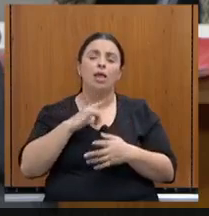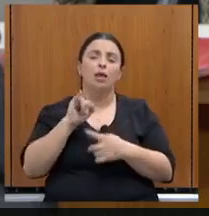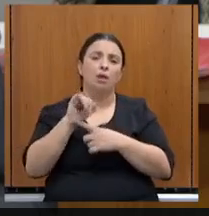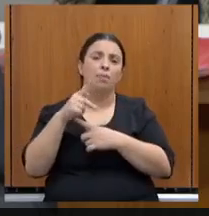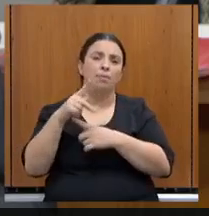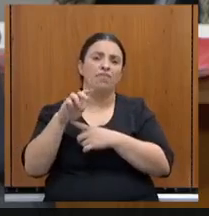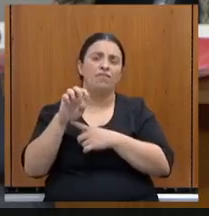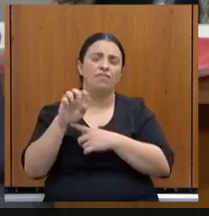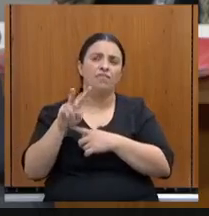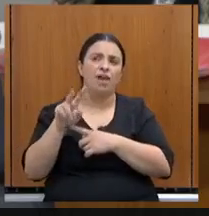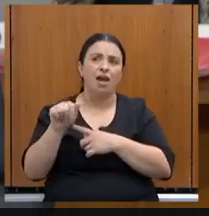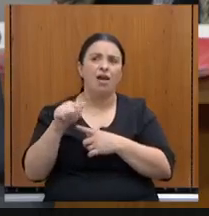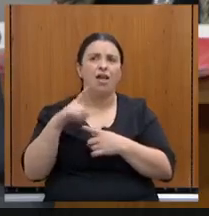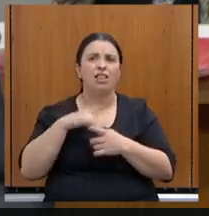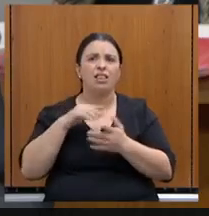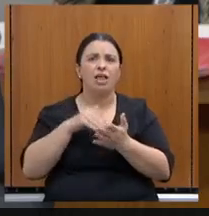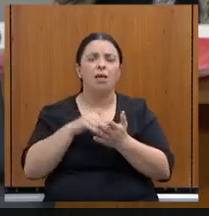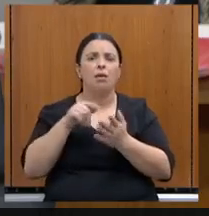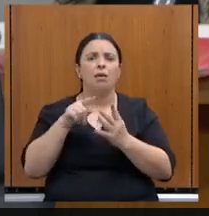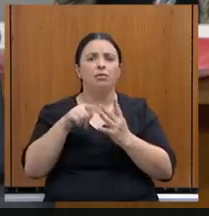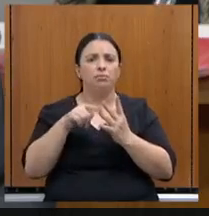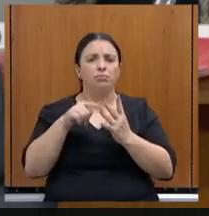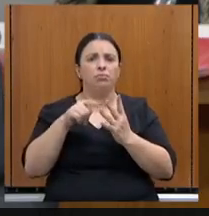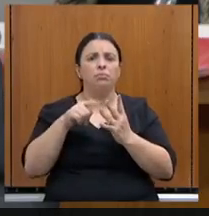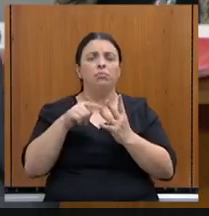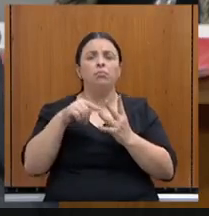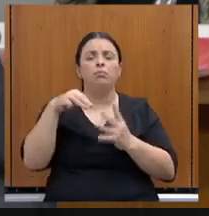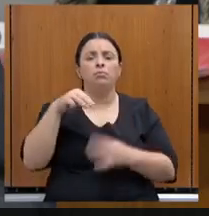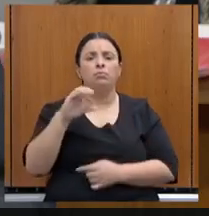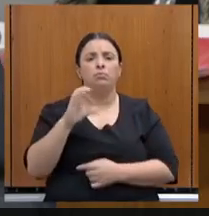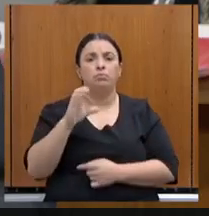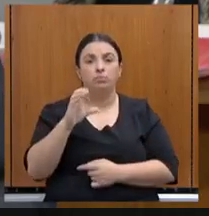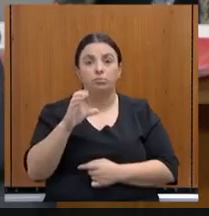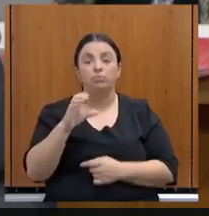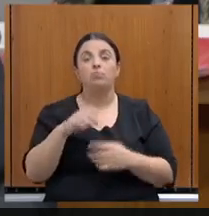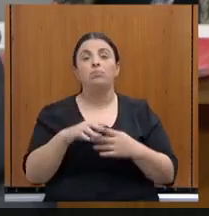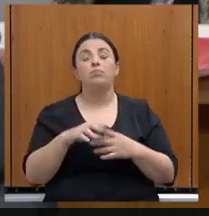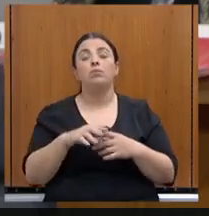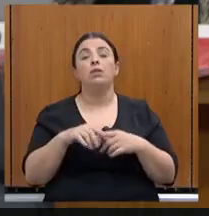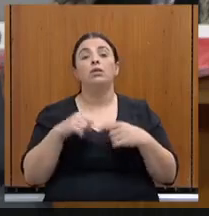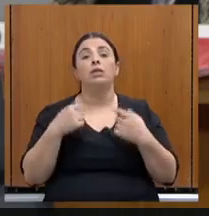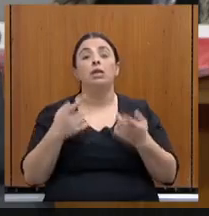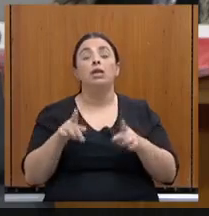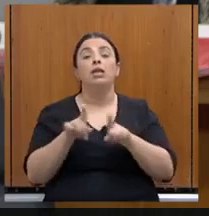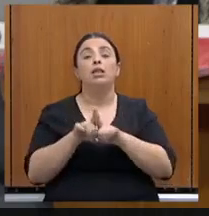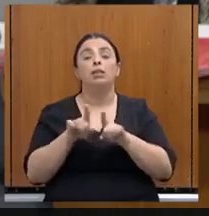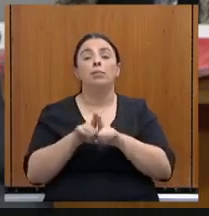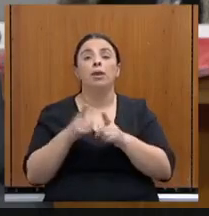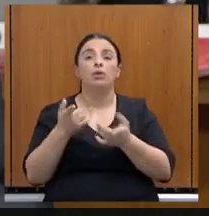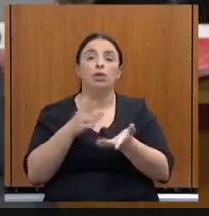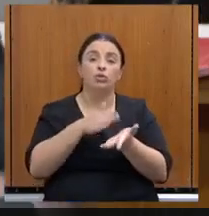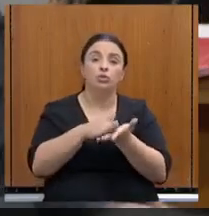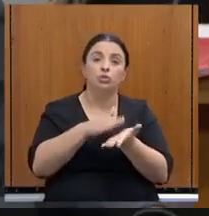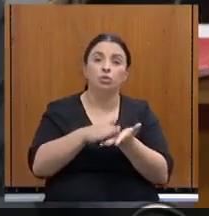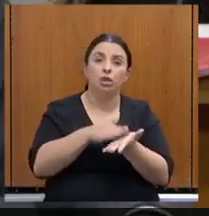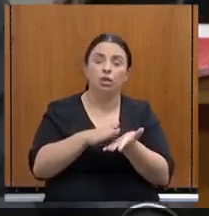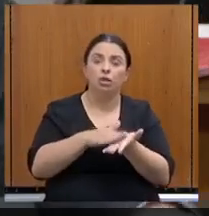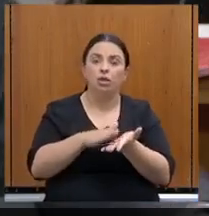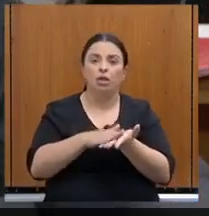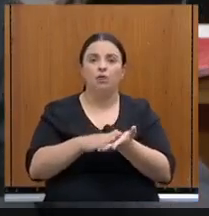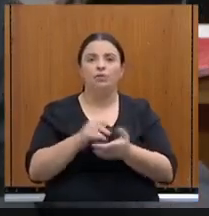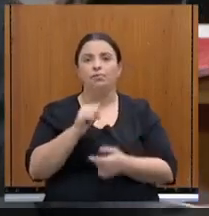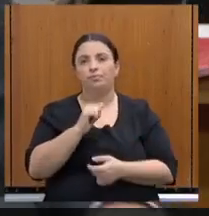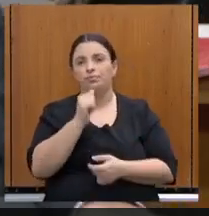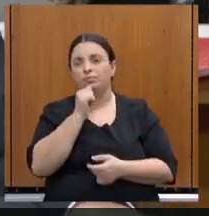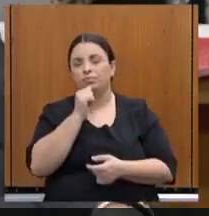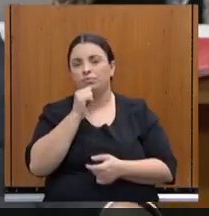até março, pelo menos o que é significativo. E também, por parte das despesas, nós não temos o lançamento,